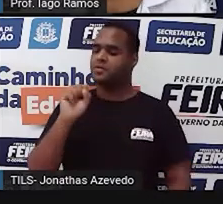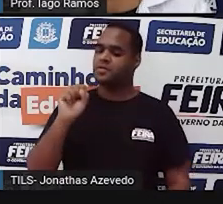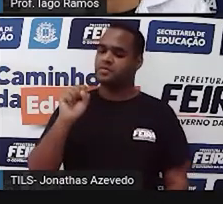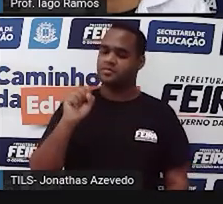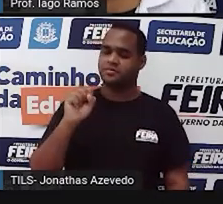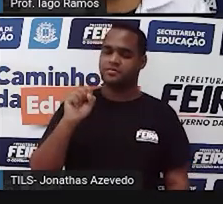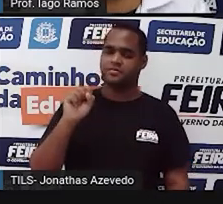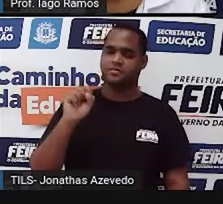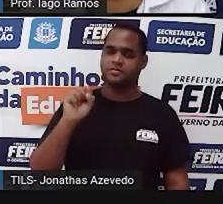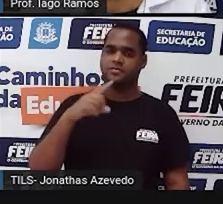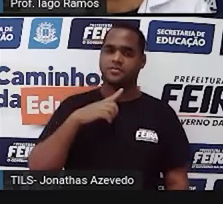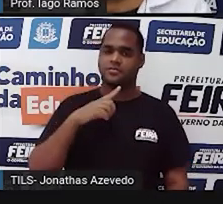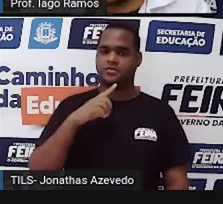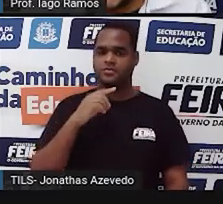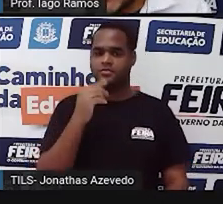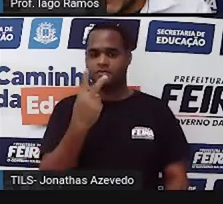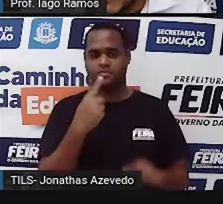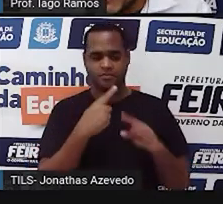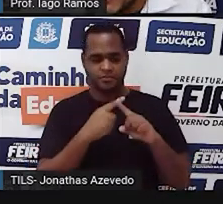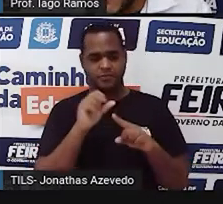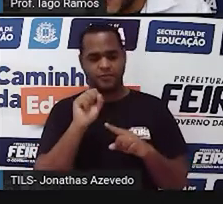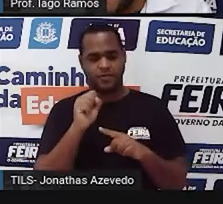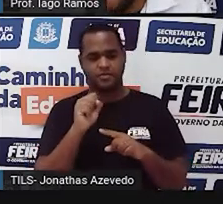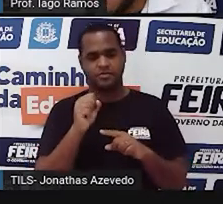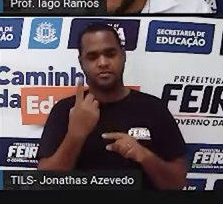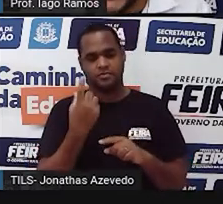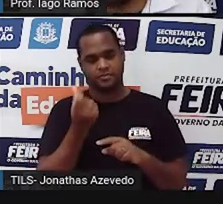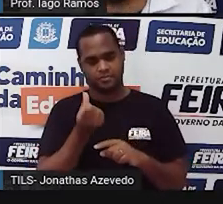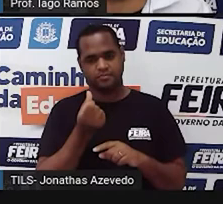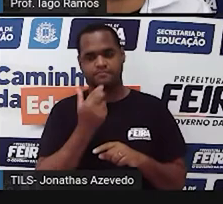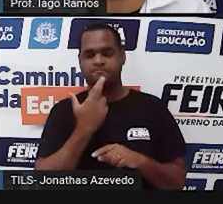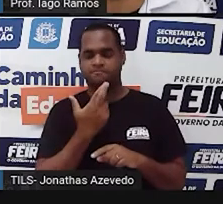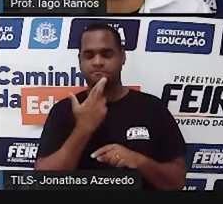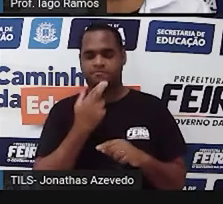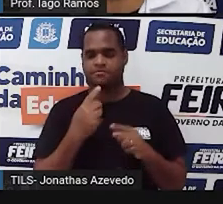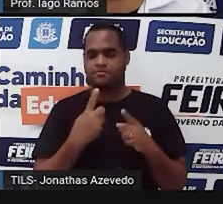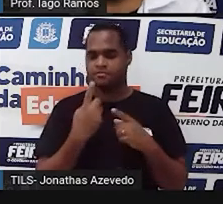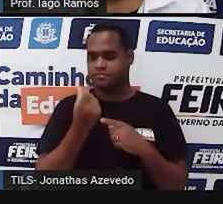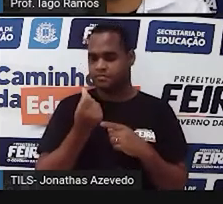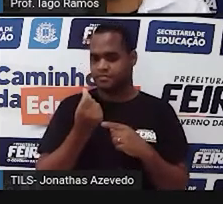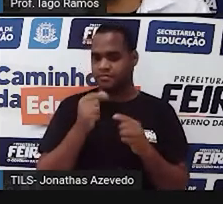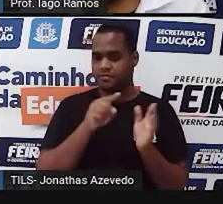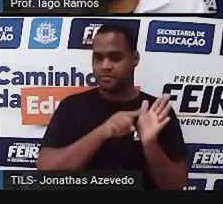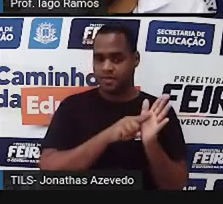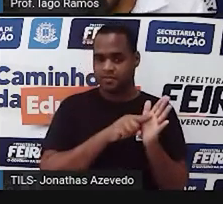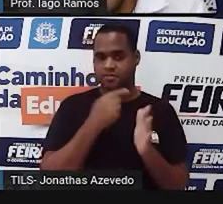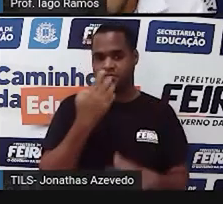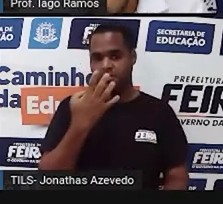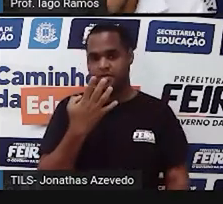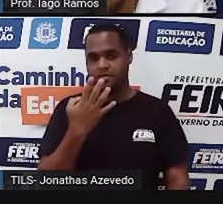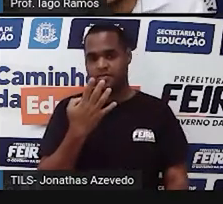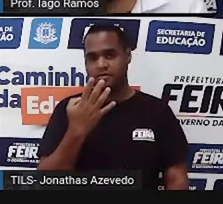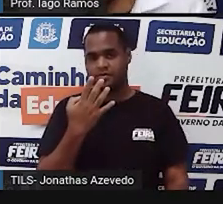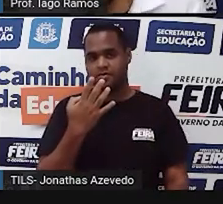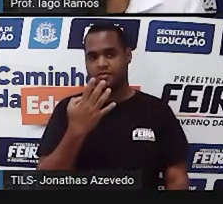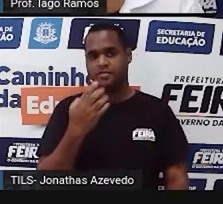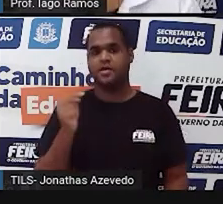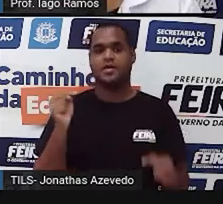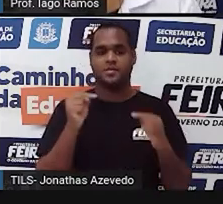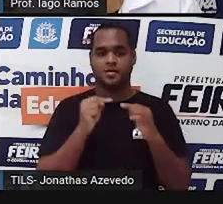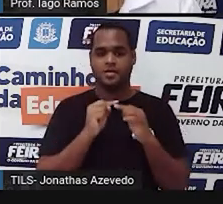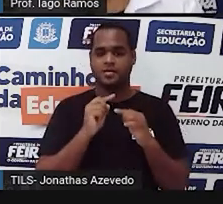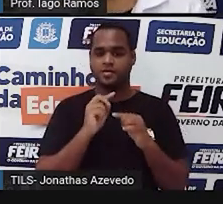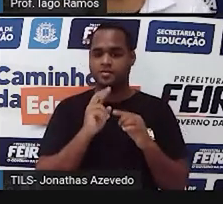2 vezes 8, 16. Depois, 16 menos 4, igual